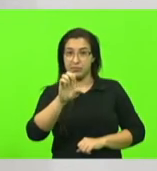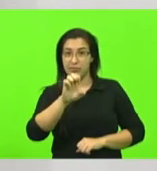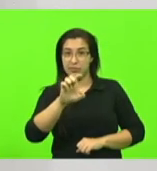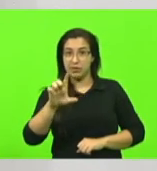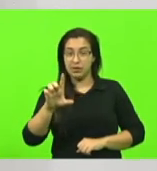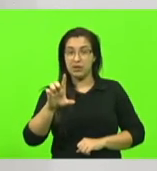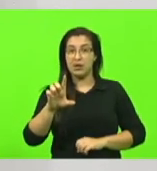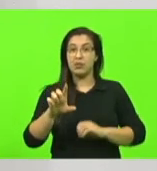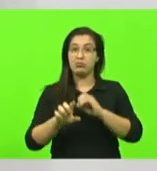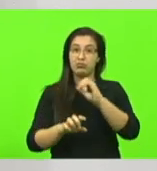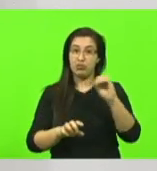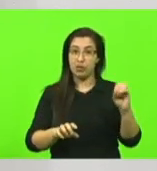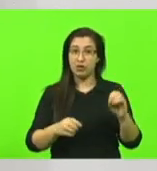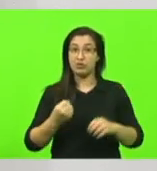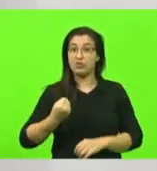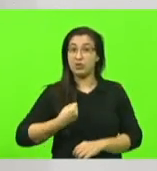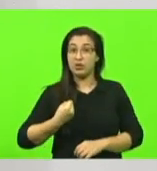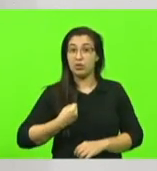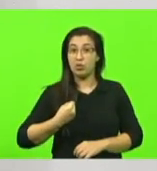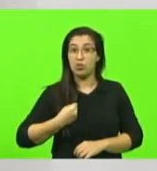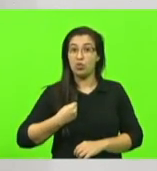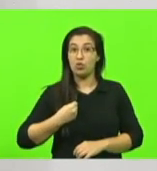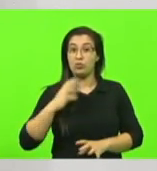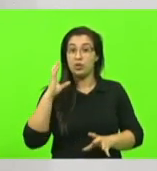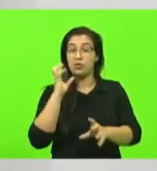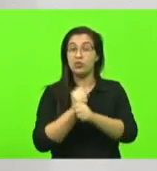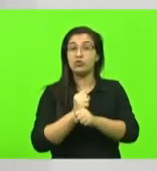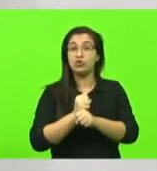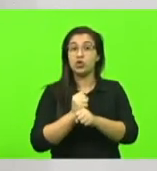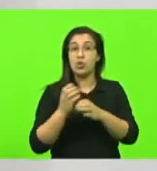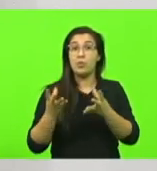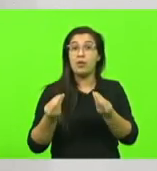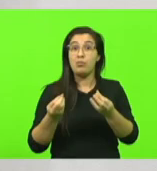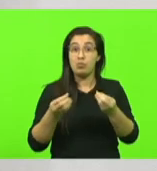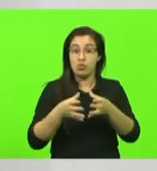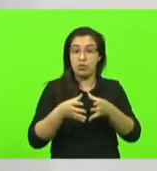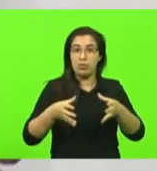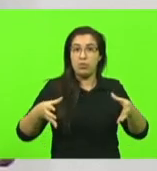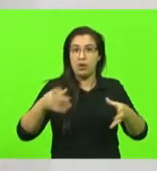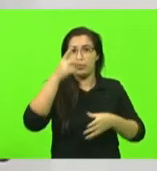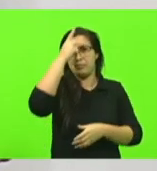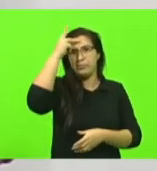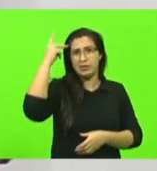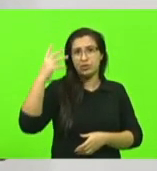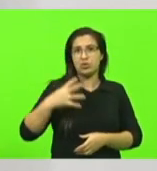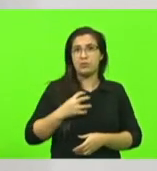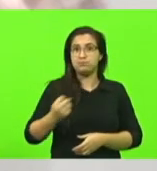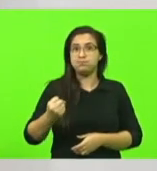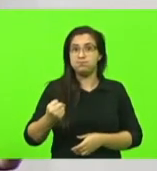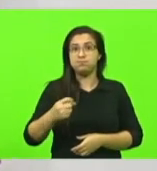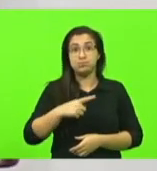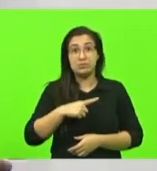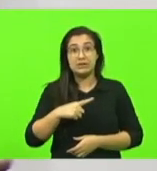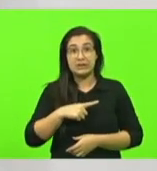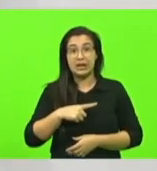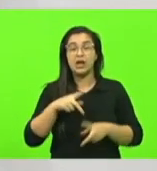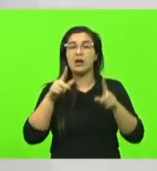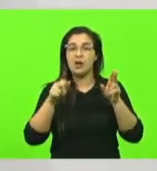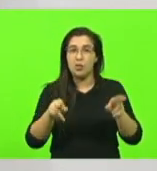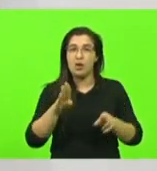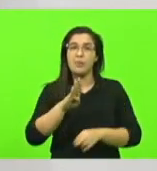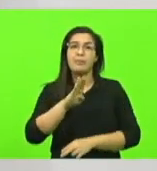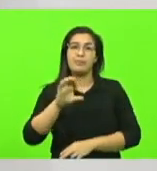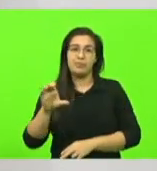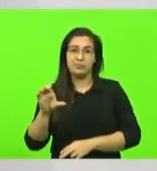região muito grande de suicídios mesmo a situação em Balneário Camboriú